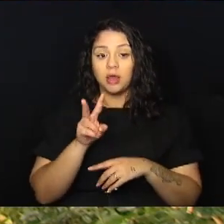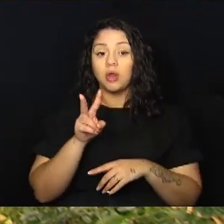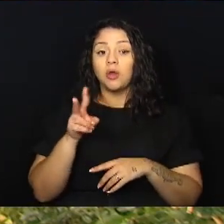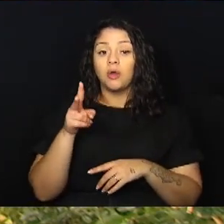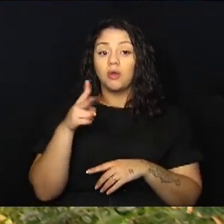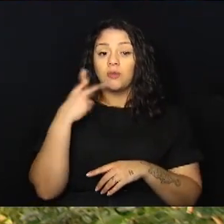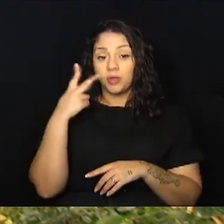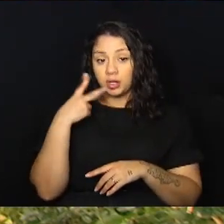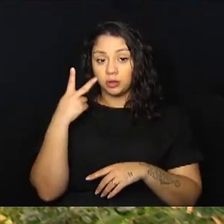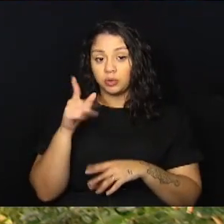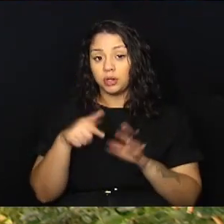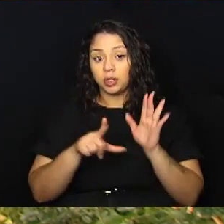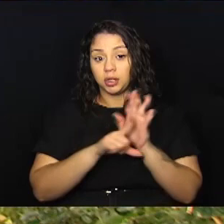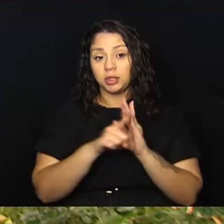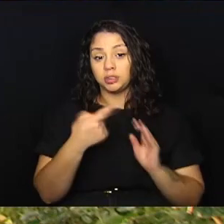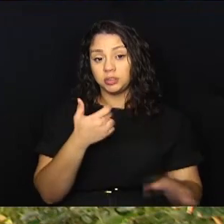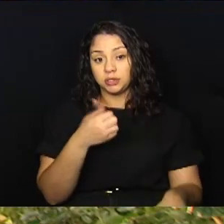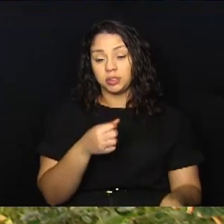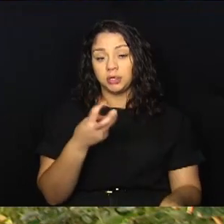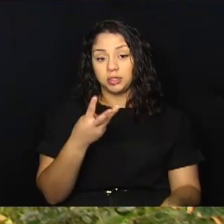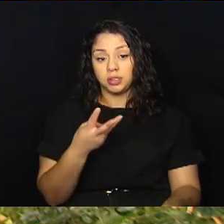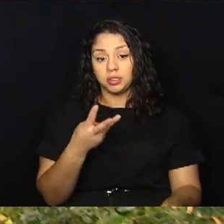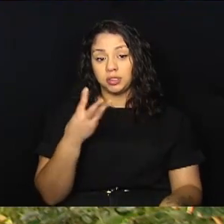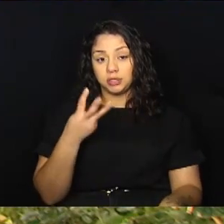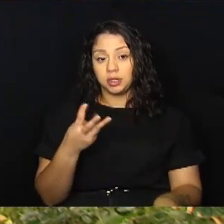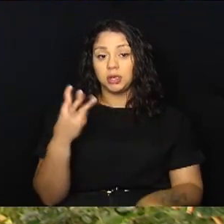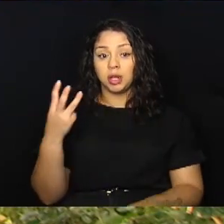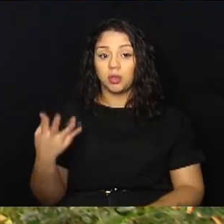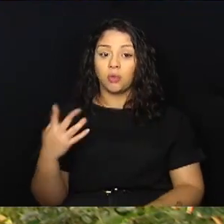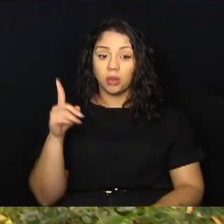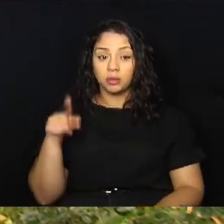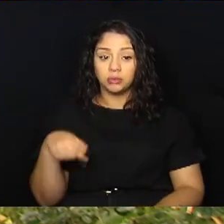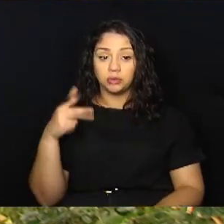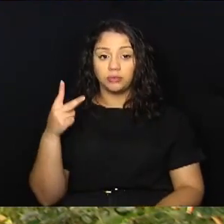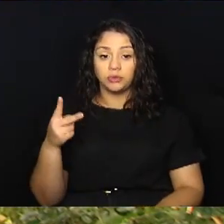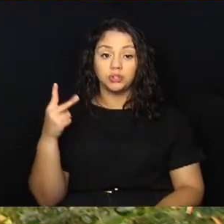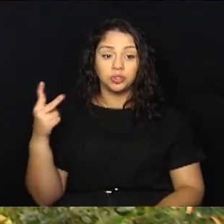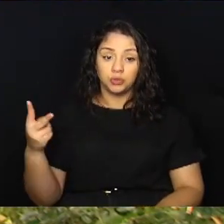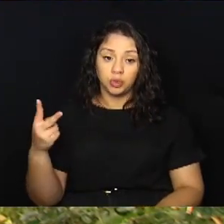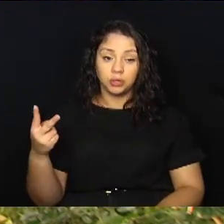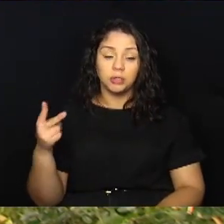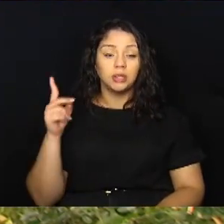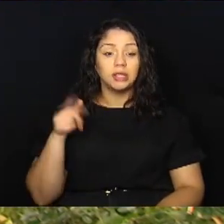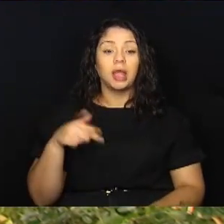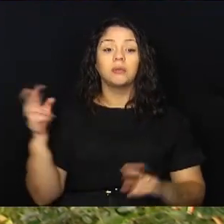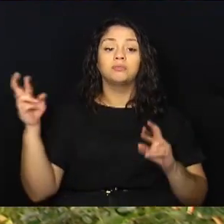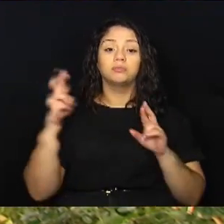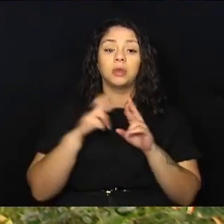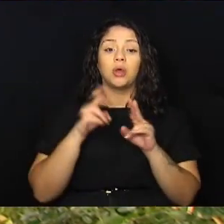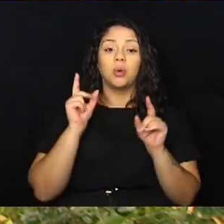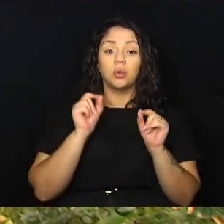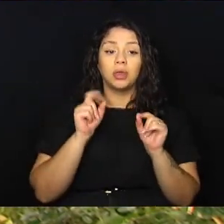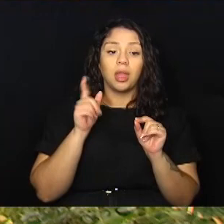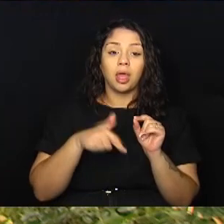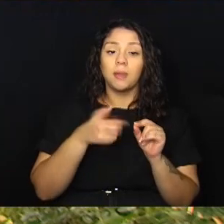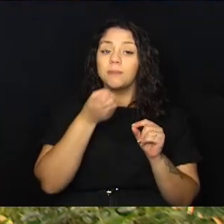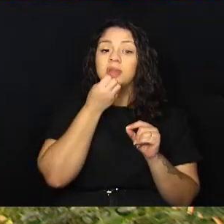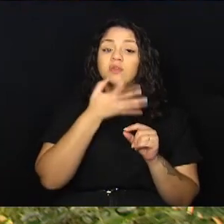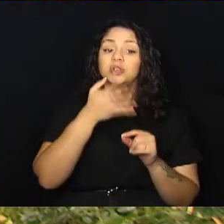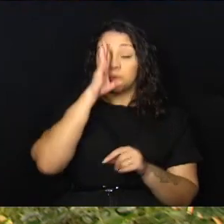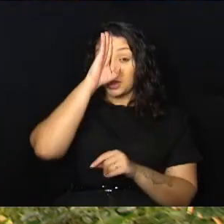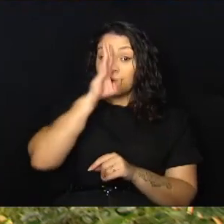se refere à vereadora é de número 16.334 de 2022, que está